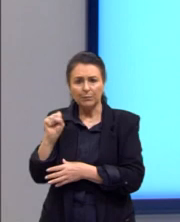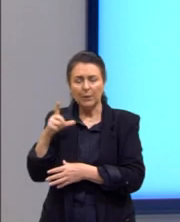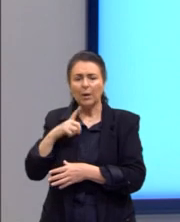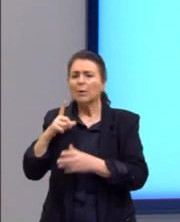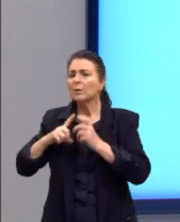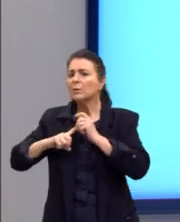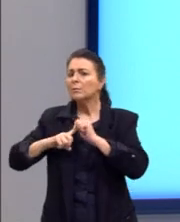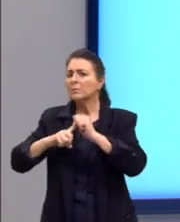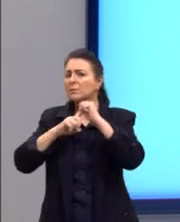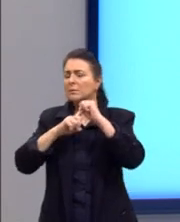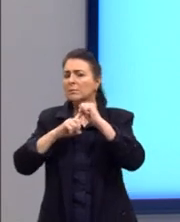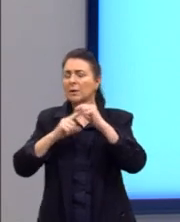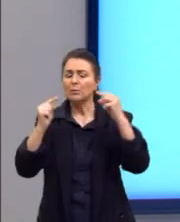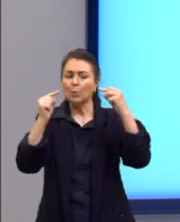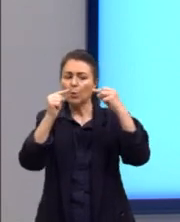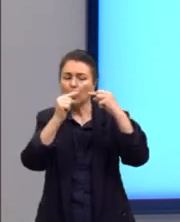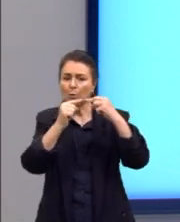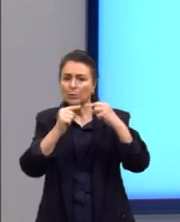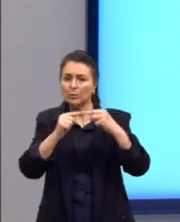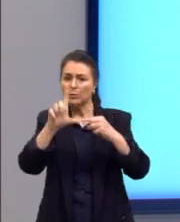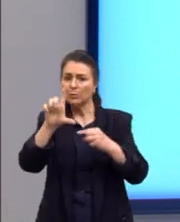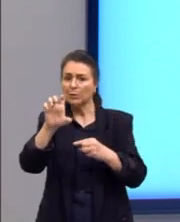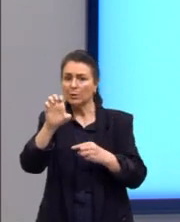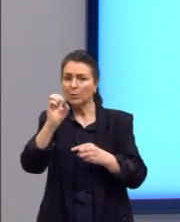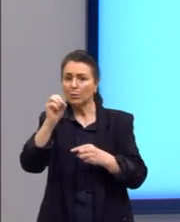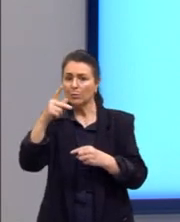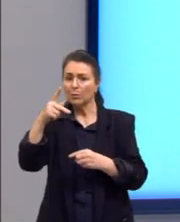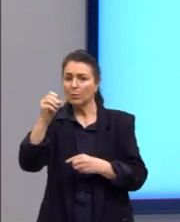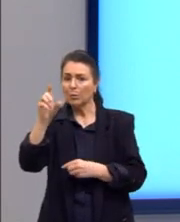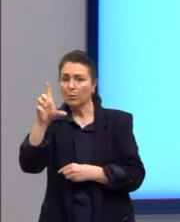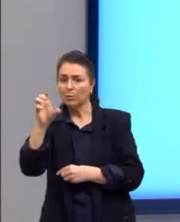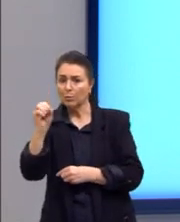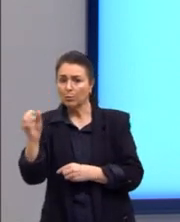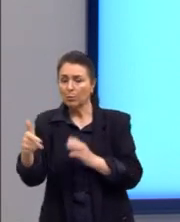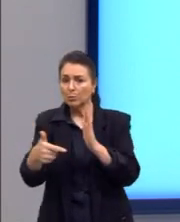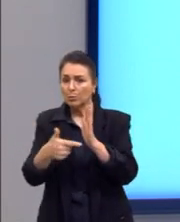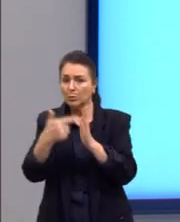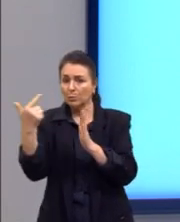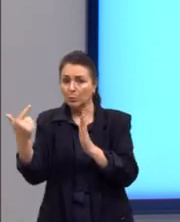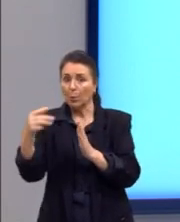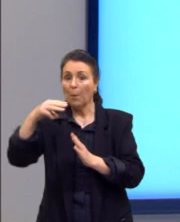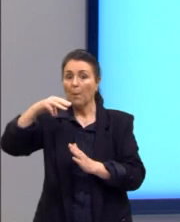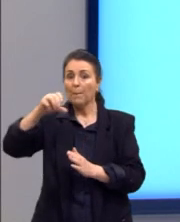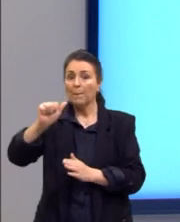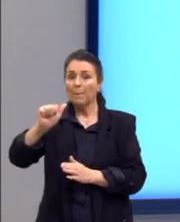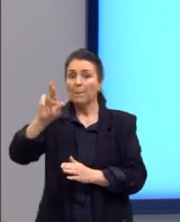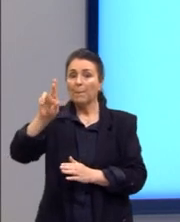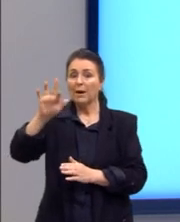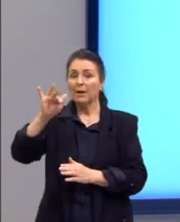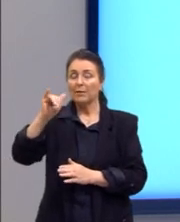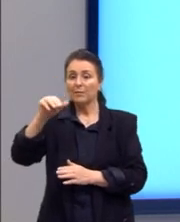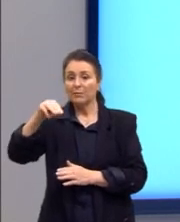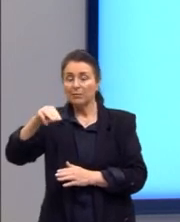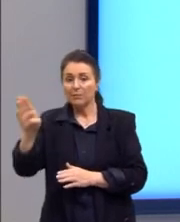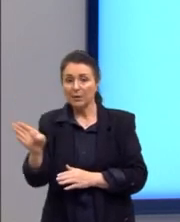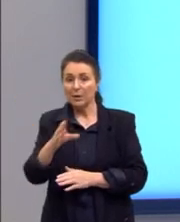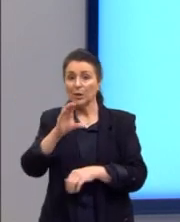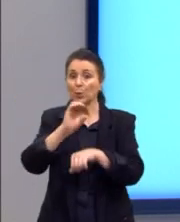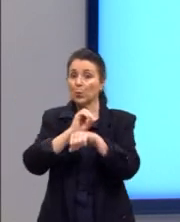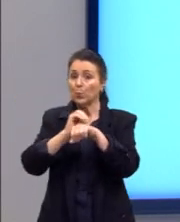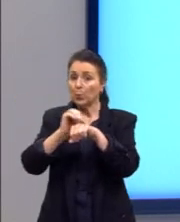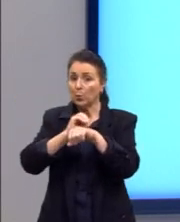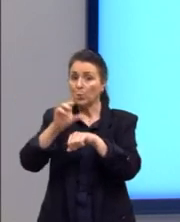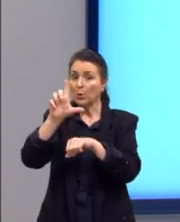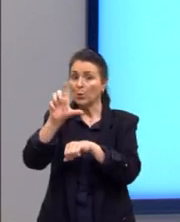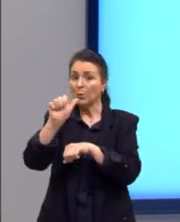objetivos do Leopoldo II lá? O marfim, o ouro e o látex, para fazer a